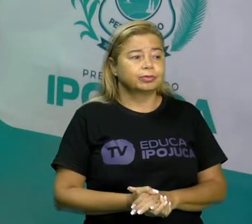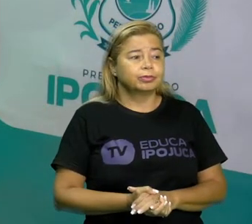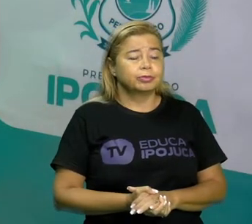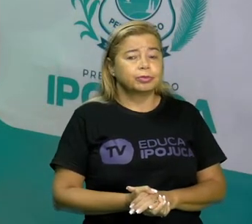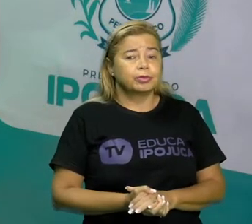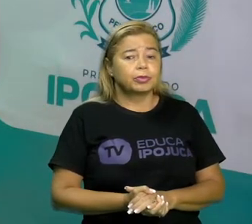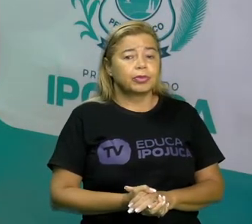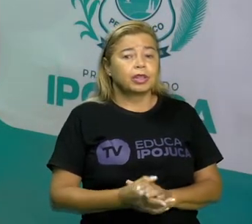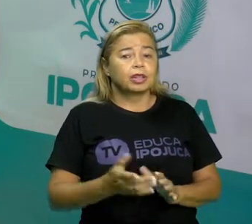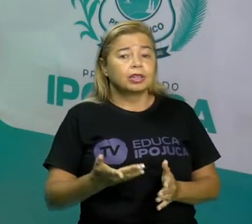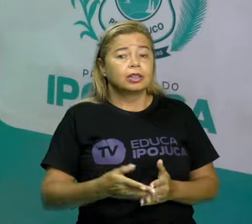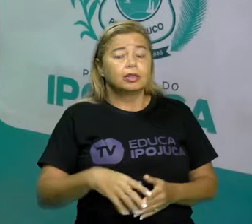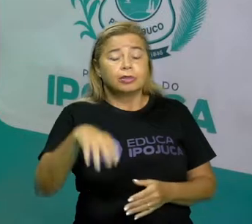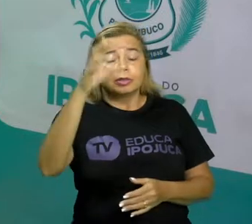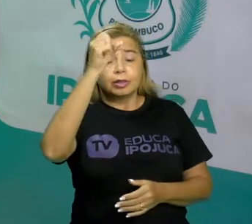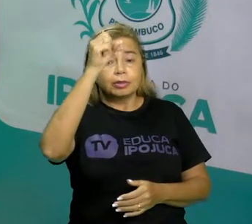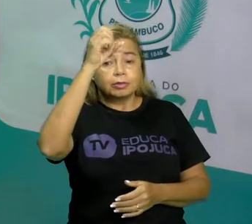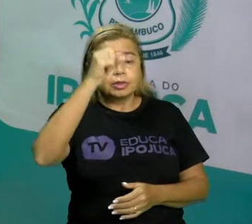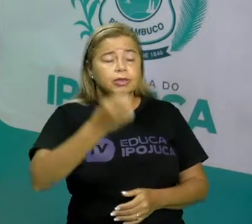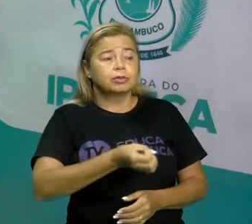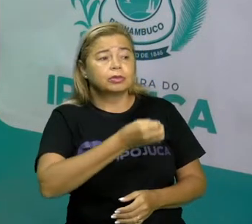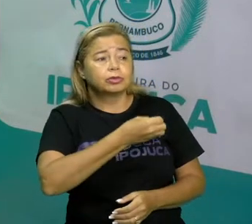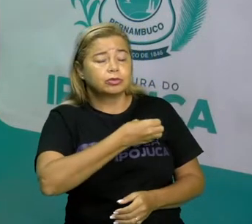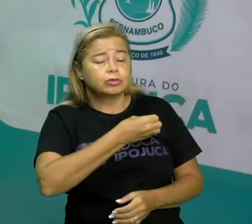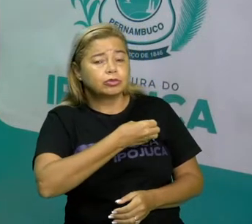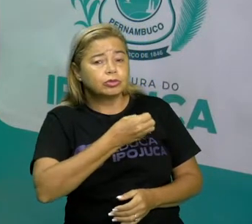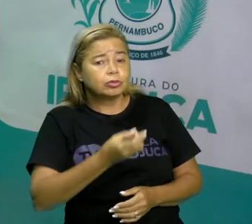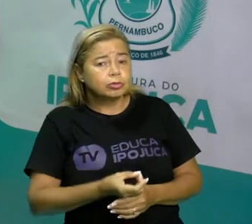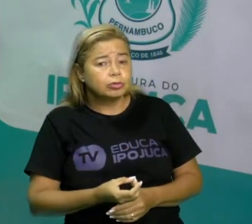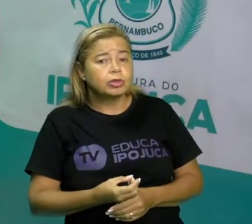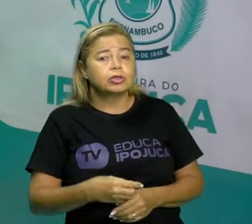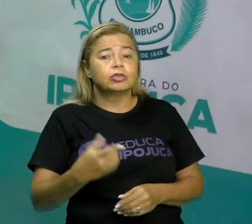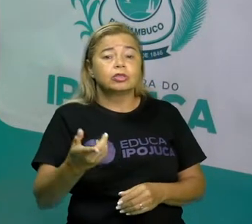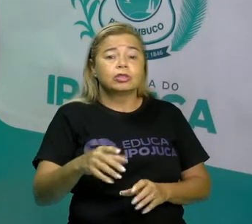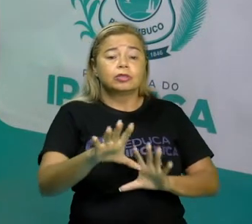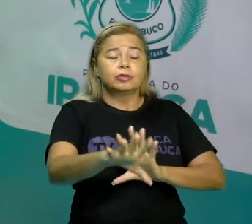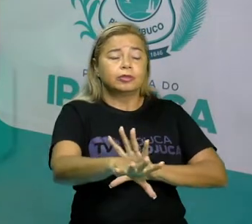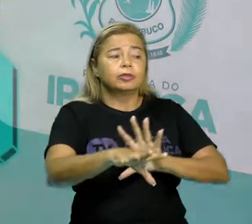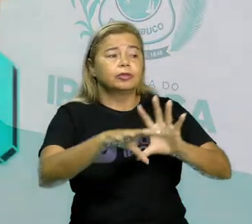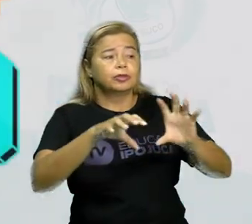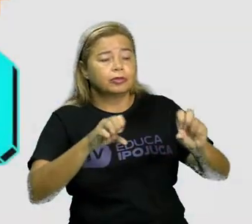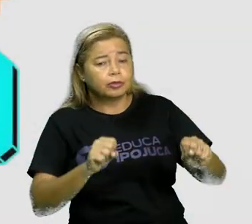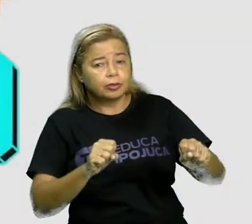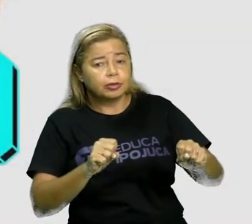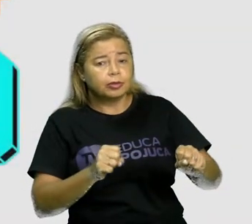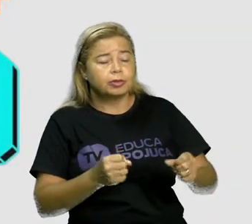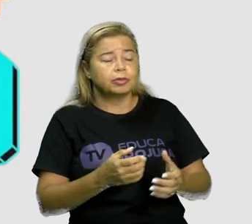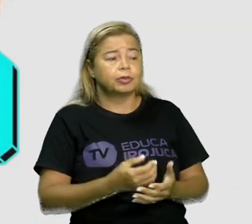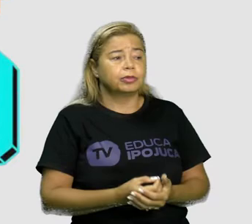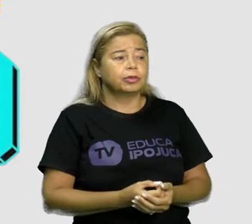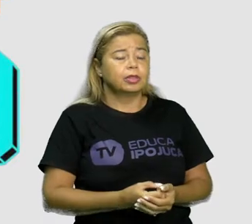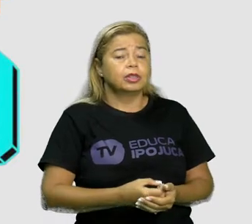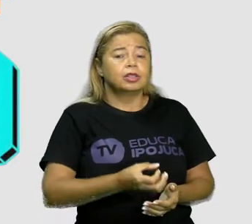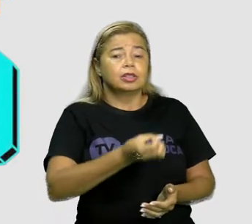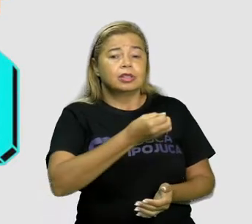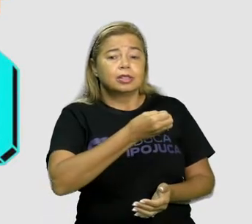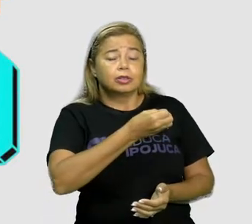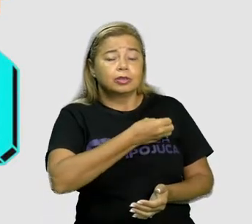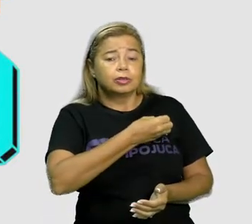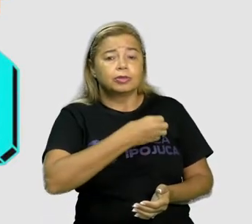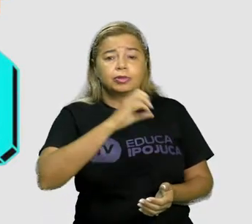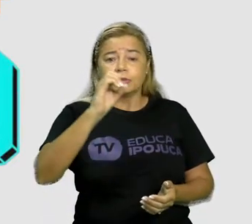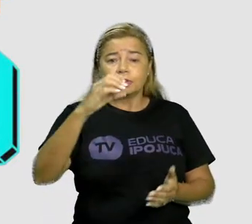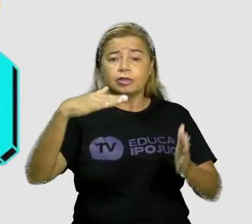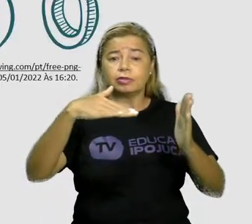Nós vimos que os números, eles são compostos por esses números que você está vendo aqui, de zero a